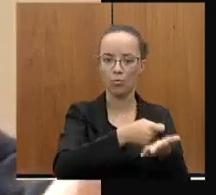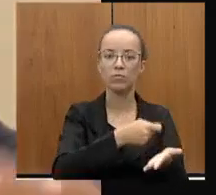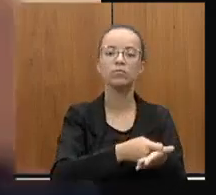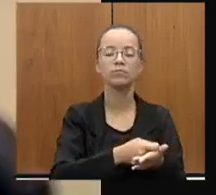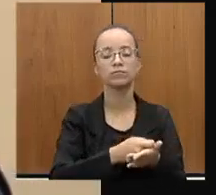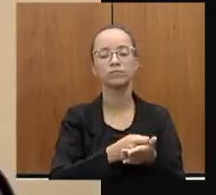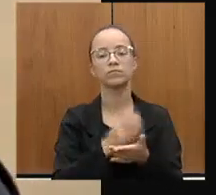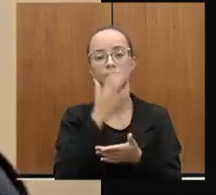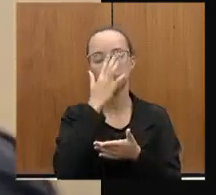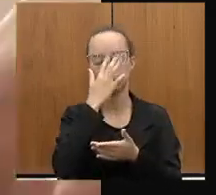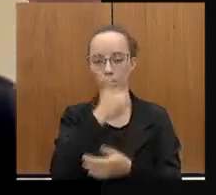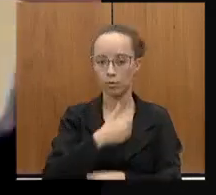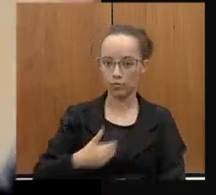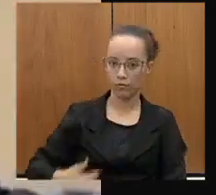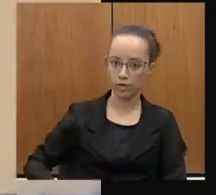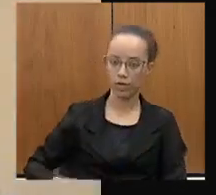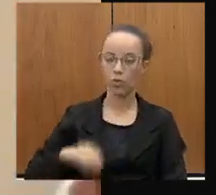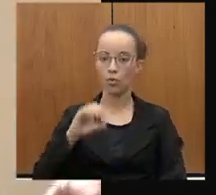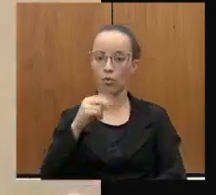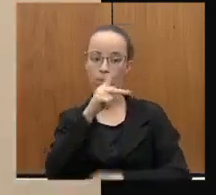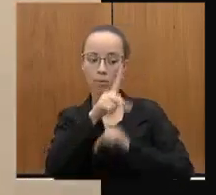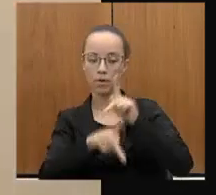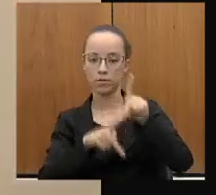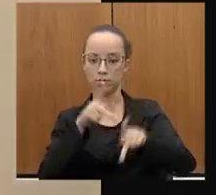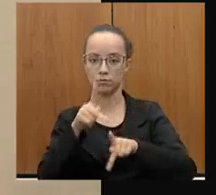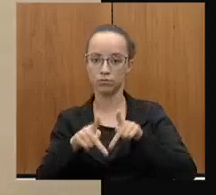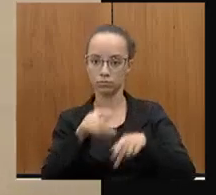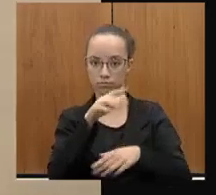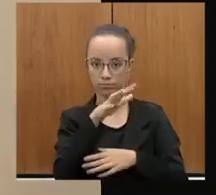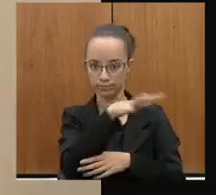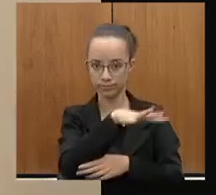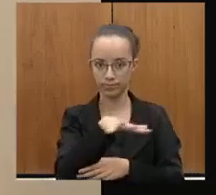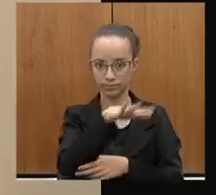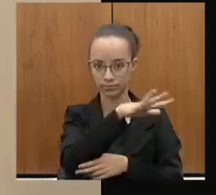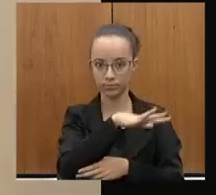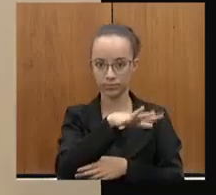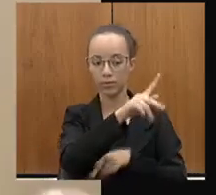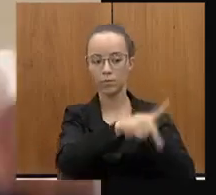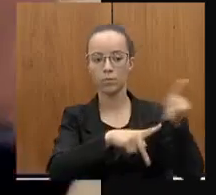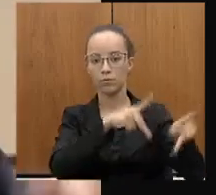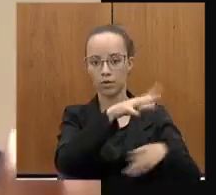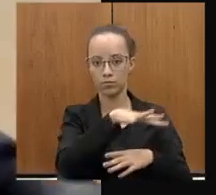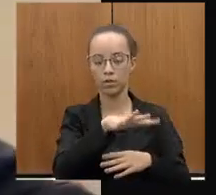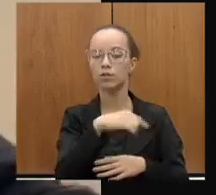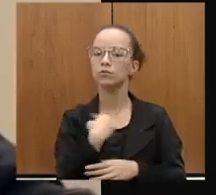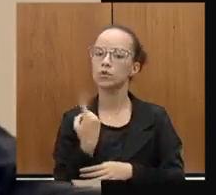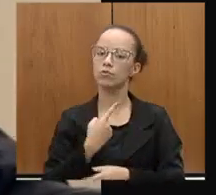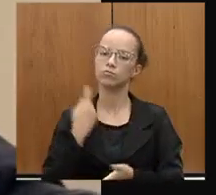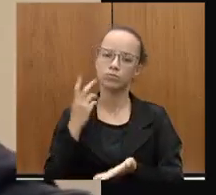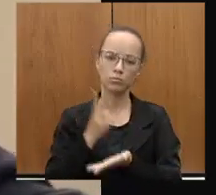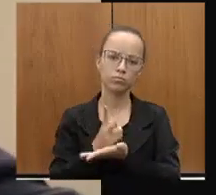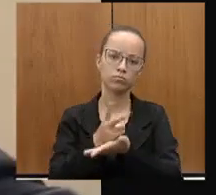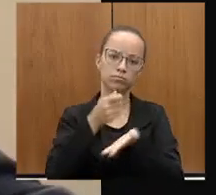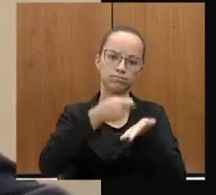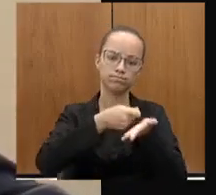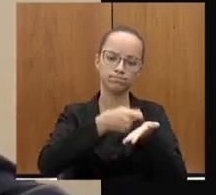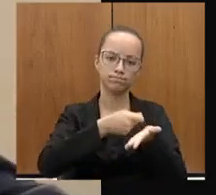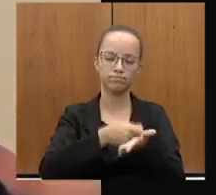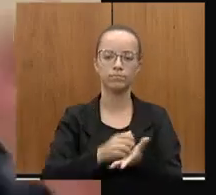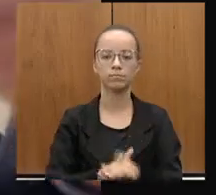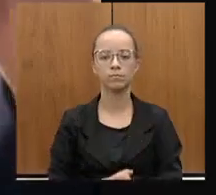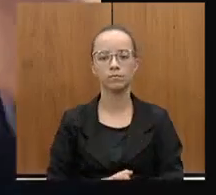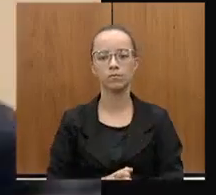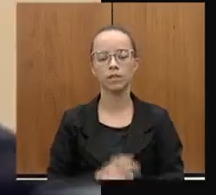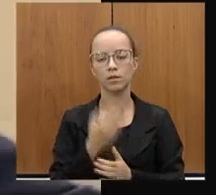sabido isso, tanto para o governo quanto para a população local, para o povoado local, nós vamos continuar cobrando e